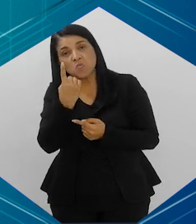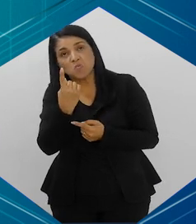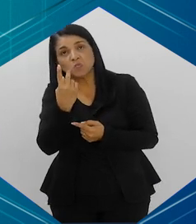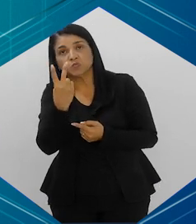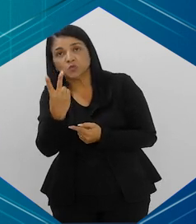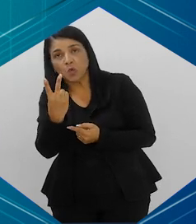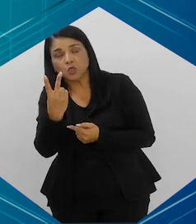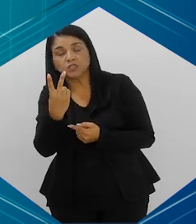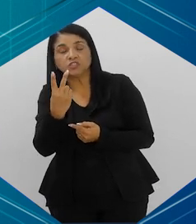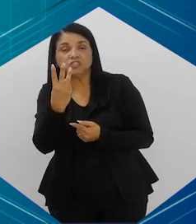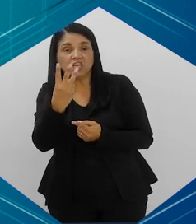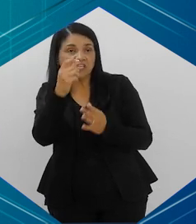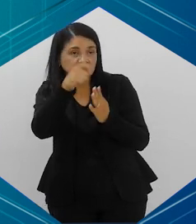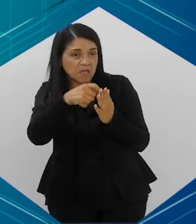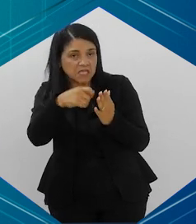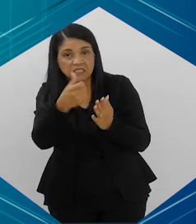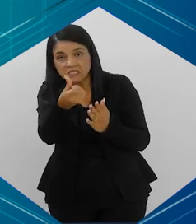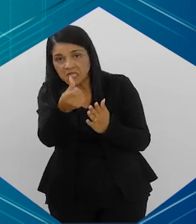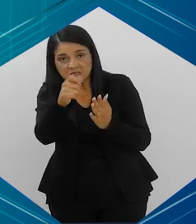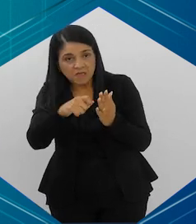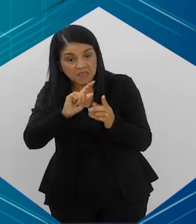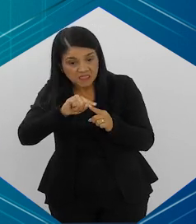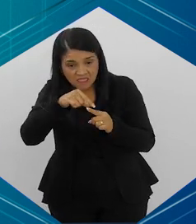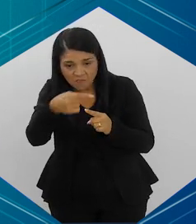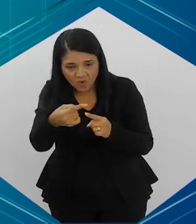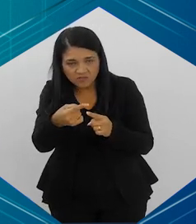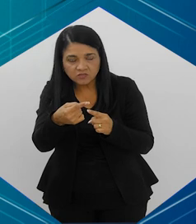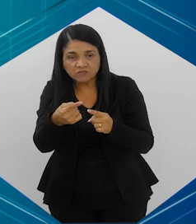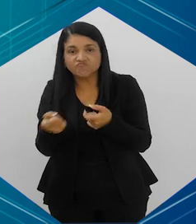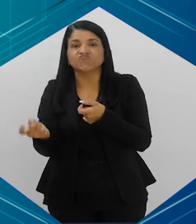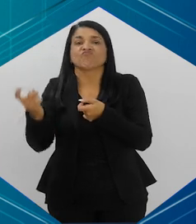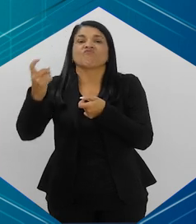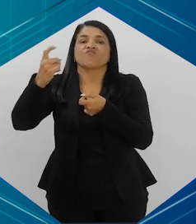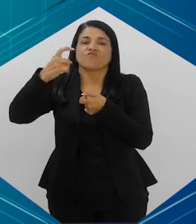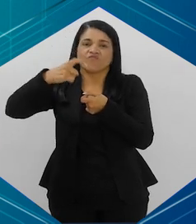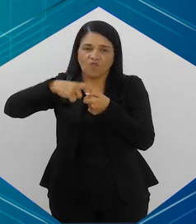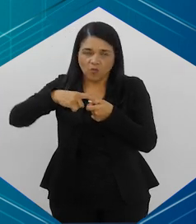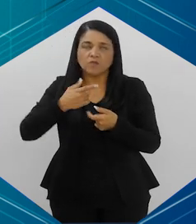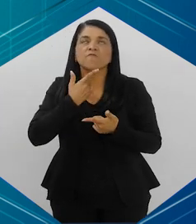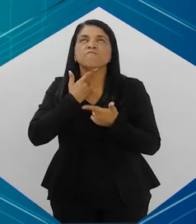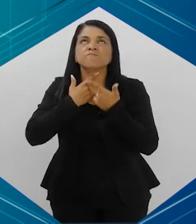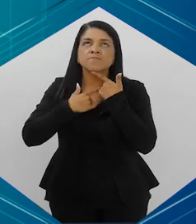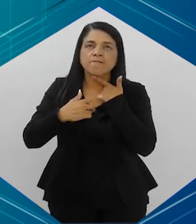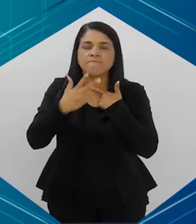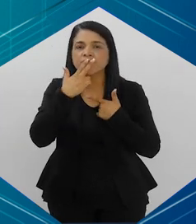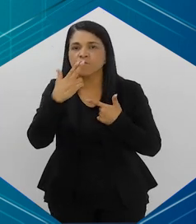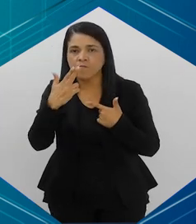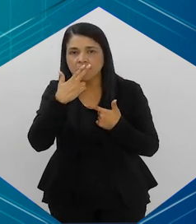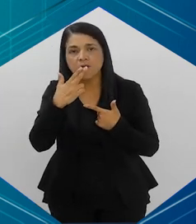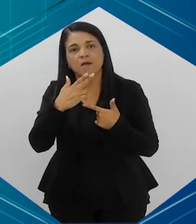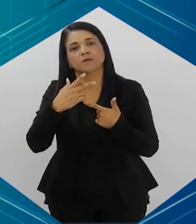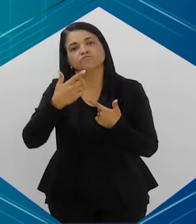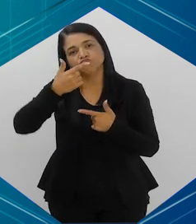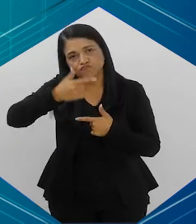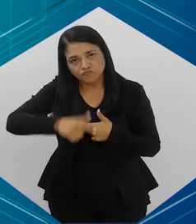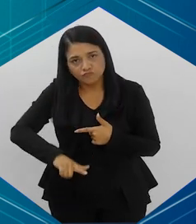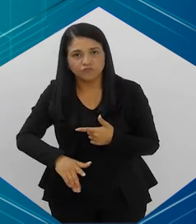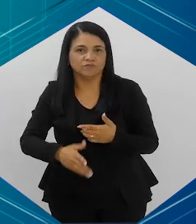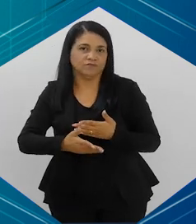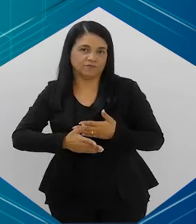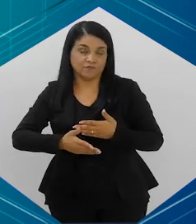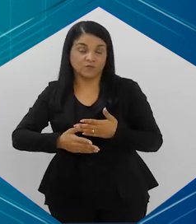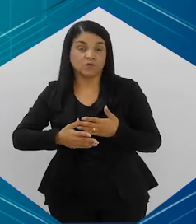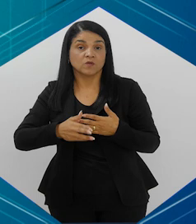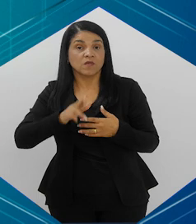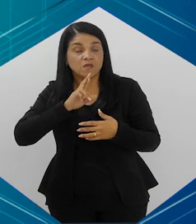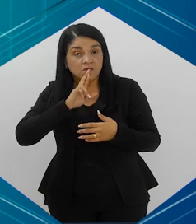fumar durante um mês, dois meses, às vezes até seis meses. Mas depois de seis meses vem a fissura e aquela pessoa volta a fumar e aí volta tudo